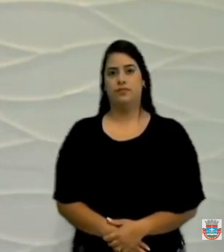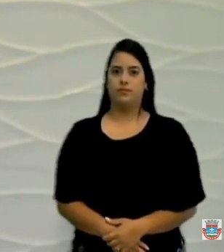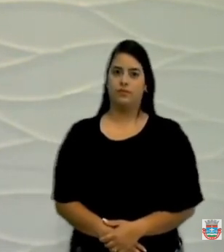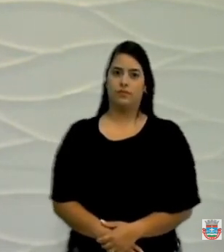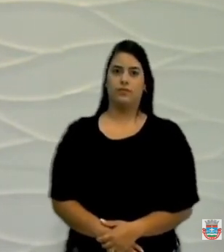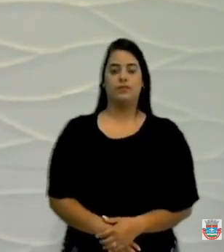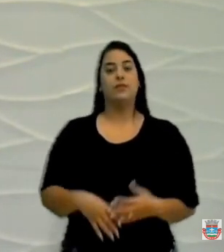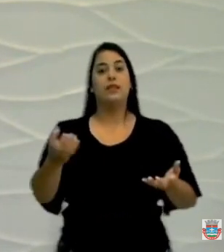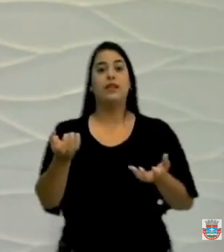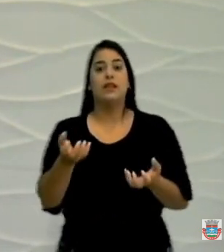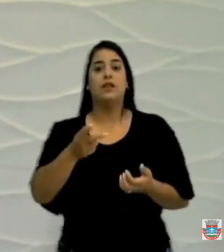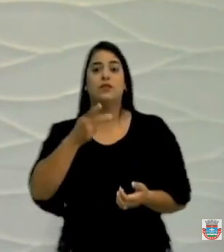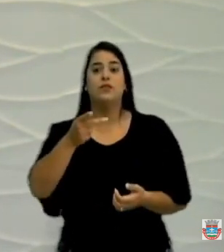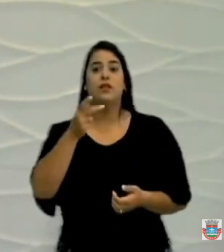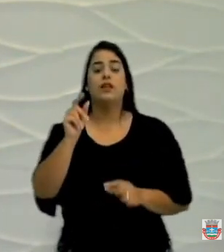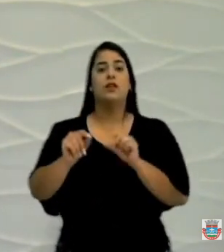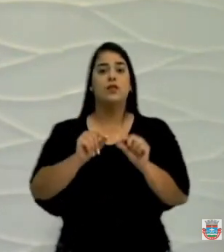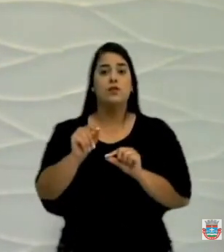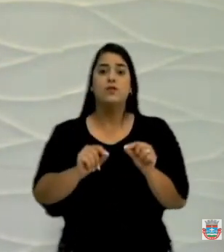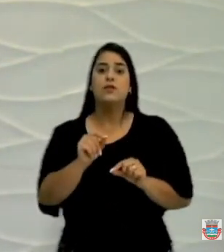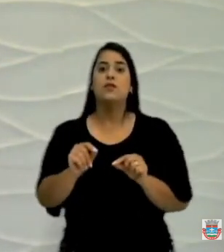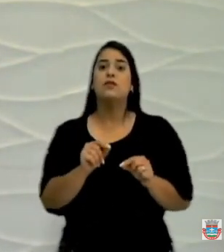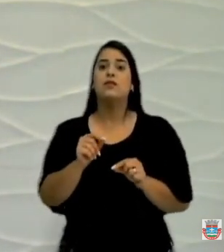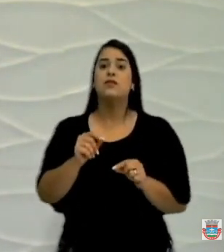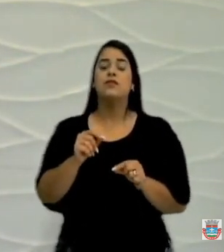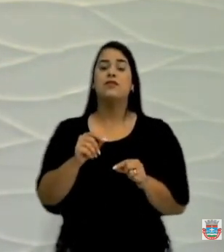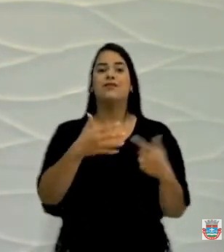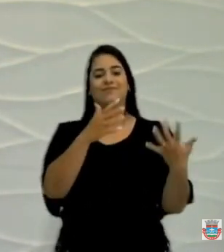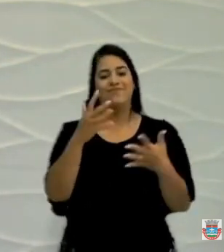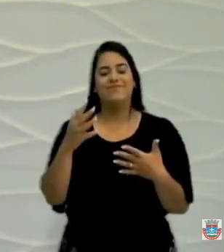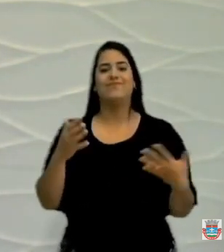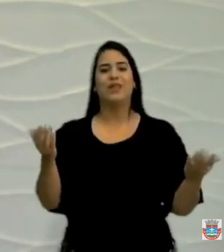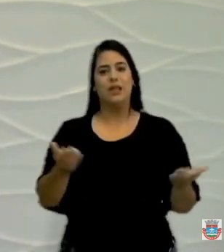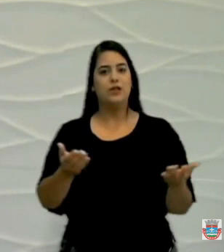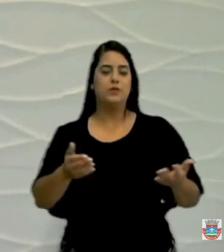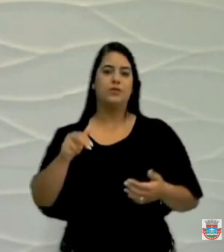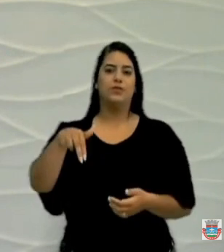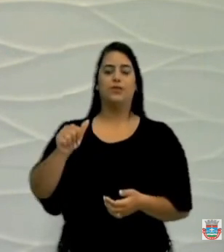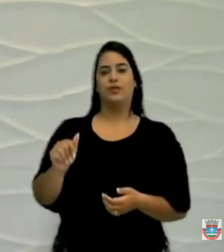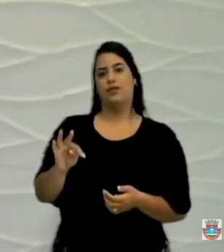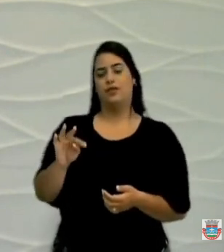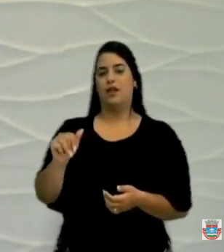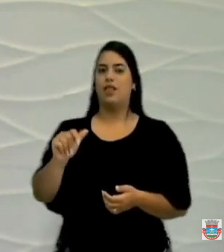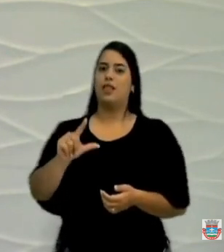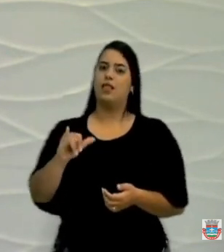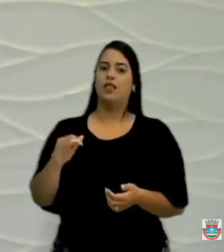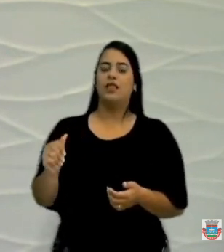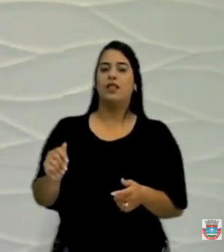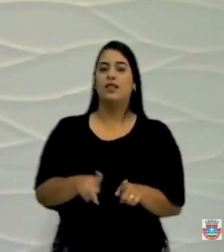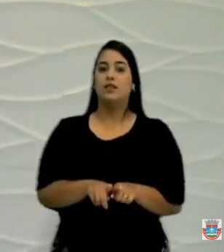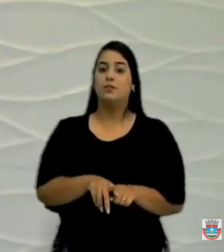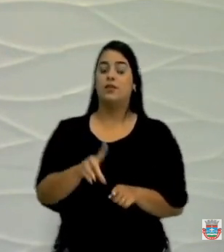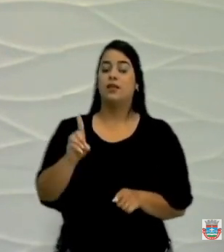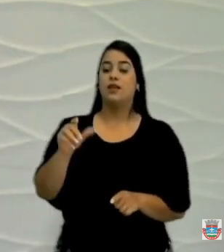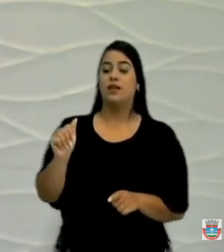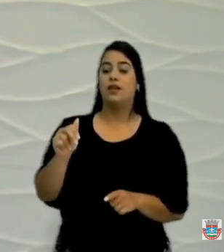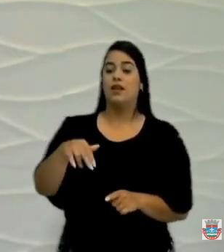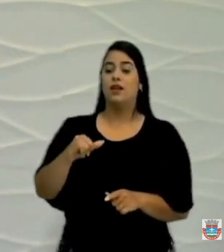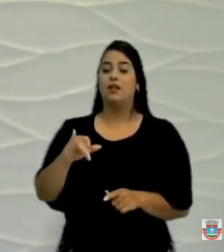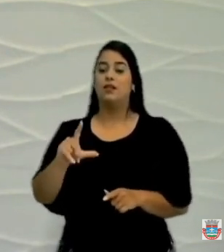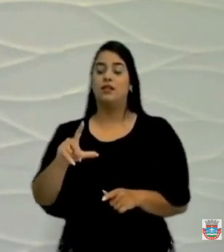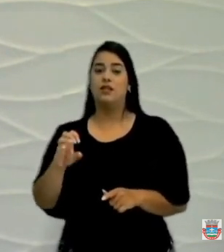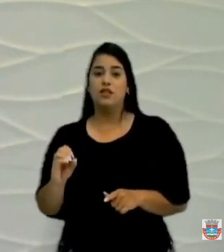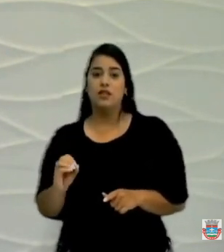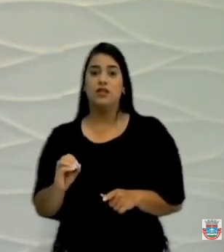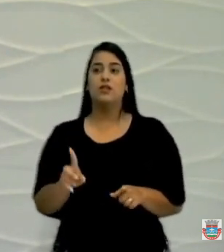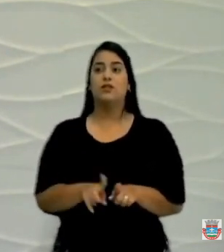Eu quero falar das felicitações que coloquei no dia de hoje para Natália Moraes, Danila Almeida, Alice Valentina,